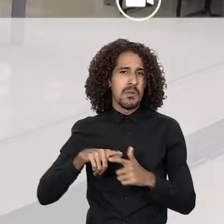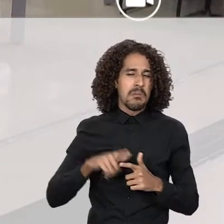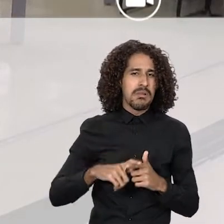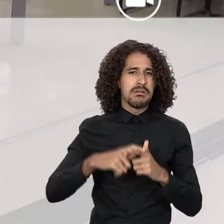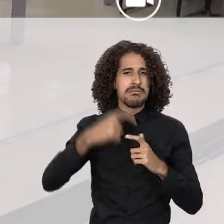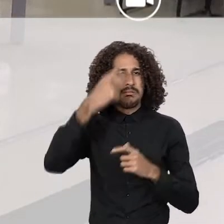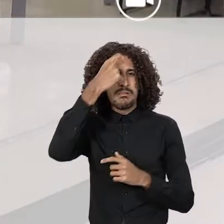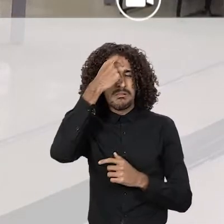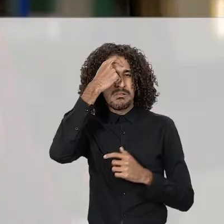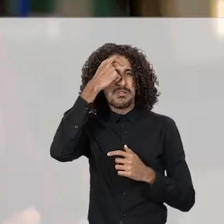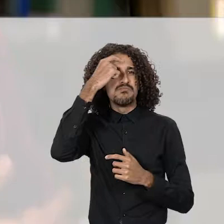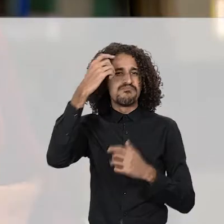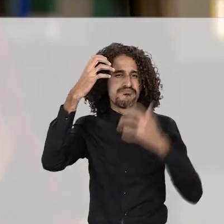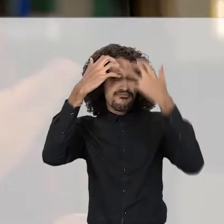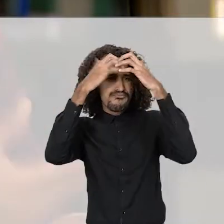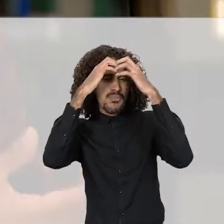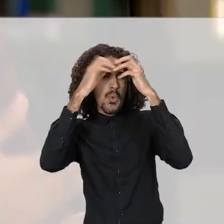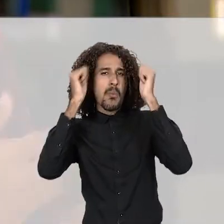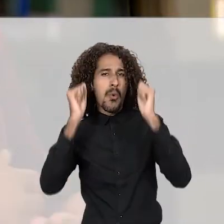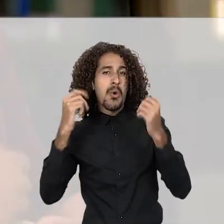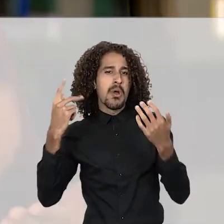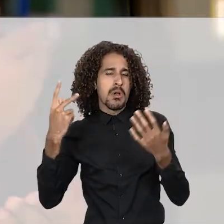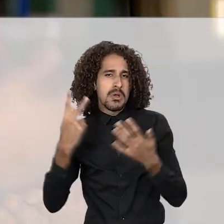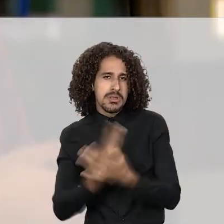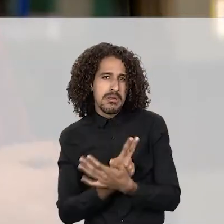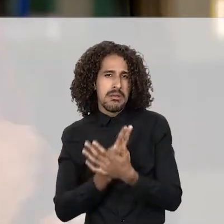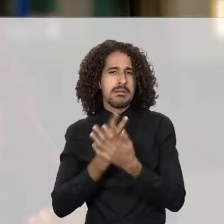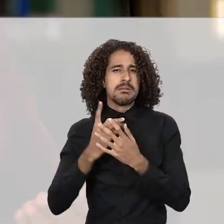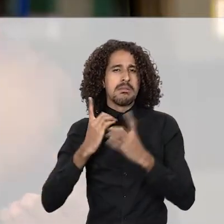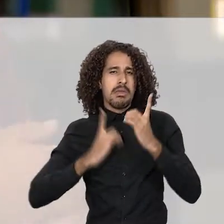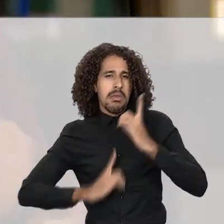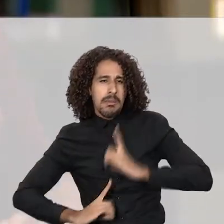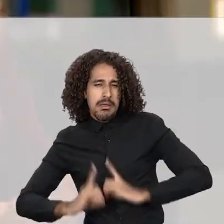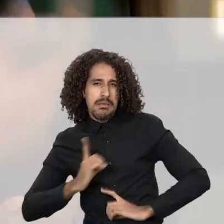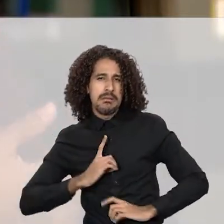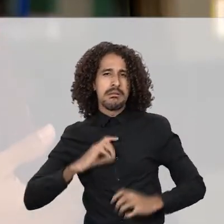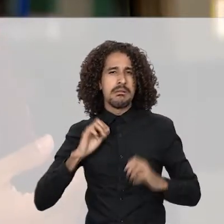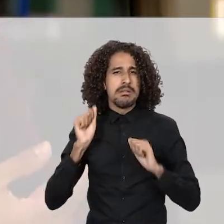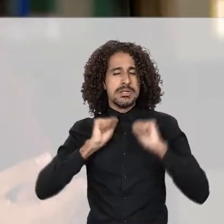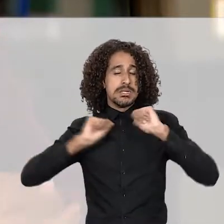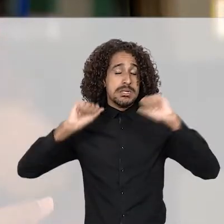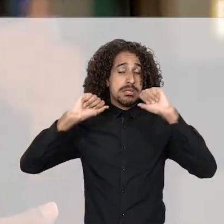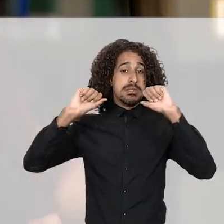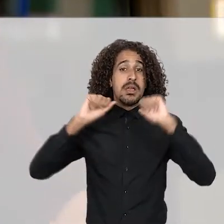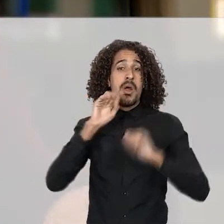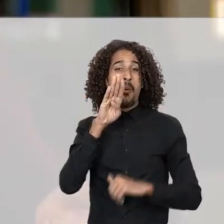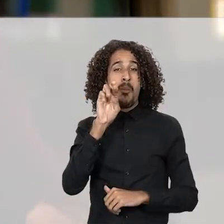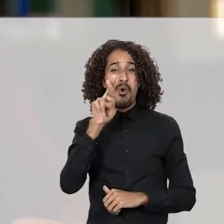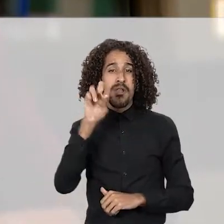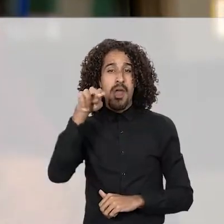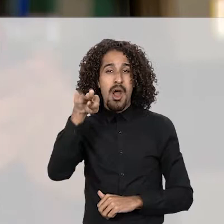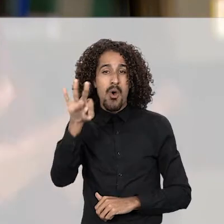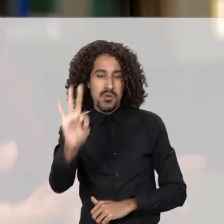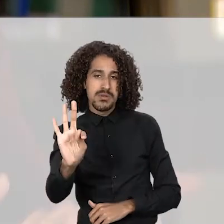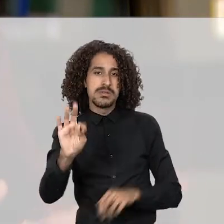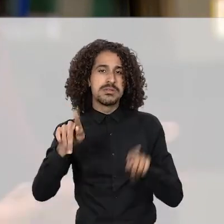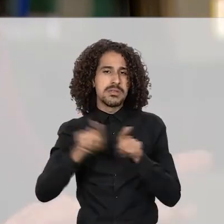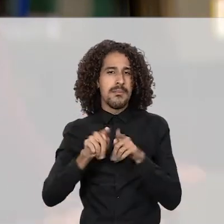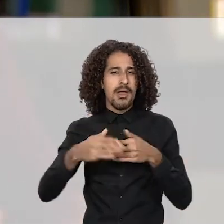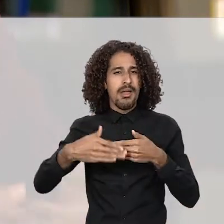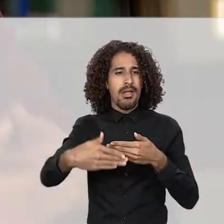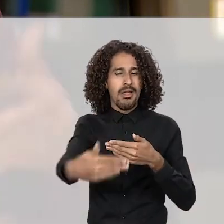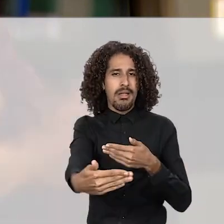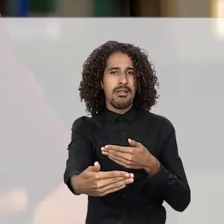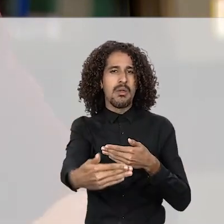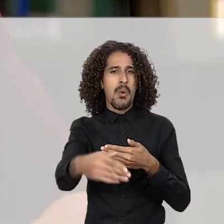descompensação emocional. Isso pode levar a quadro de depressão, de estresse, estresse pós-traumático, burnout, e consequentemente